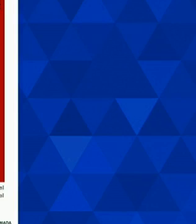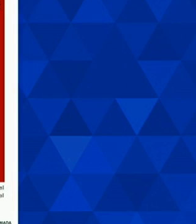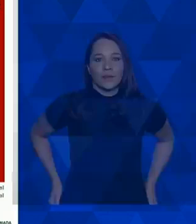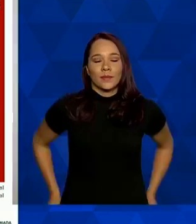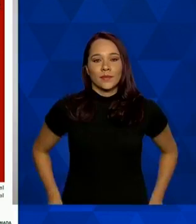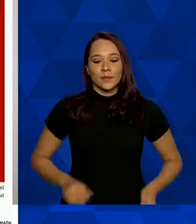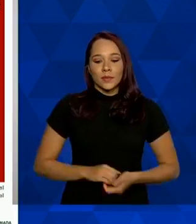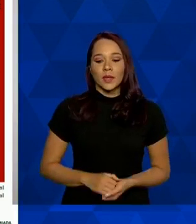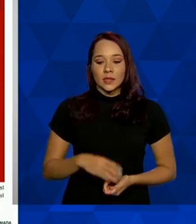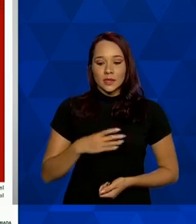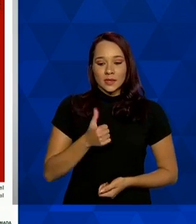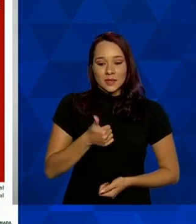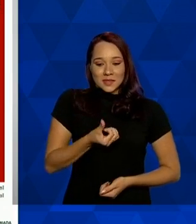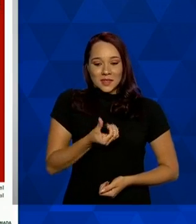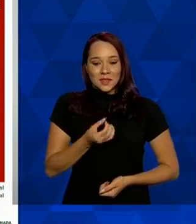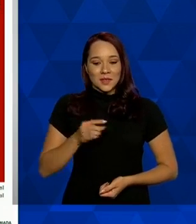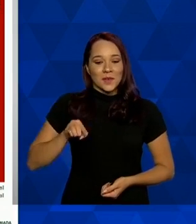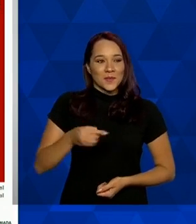distribuídos